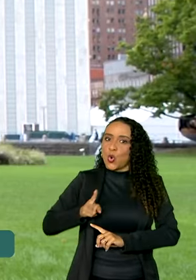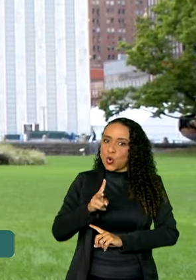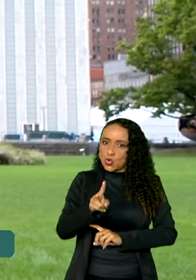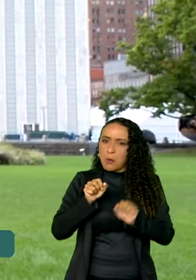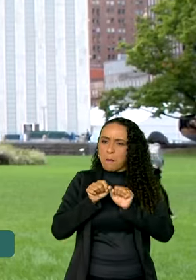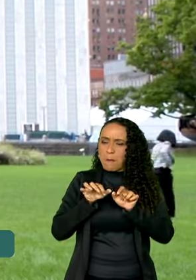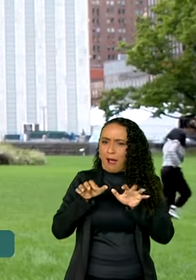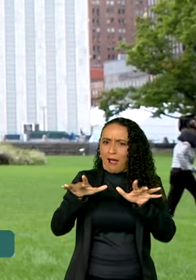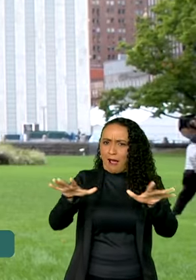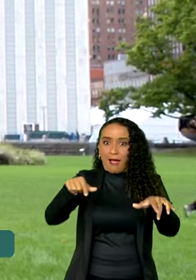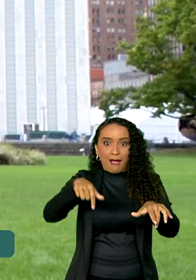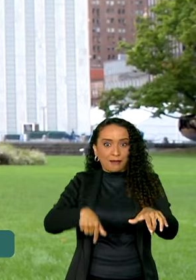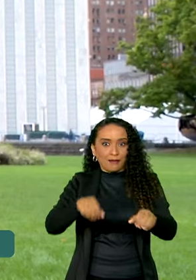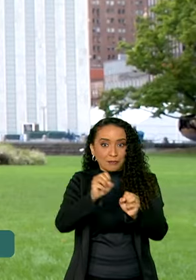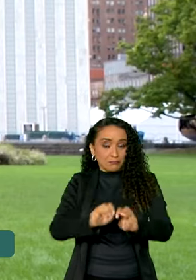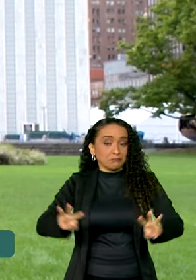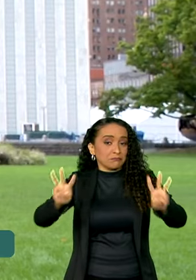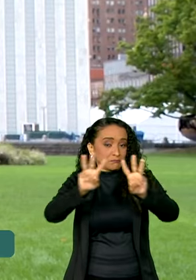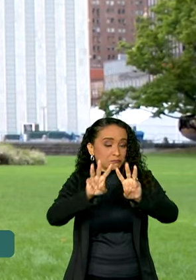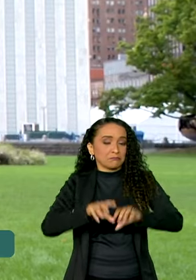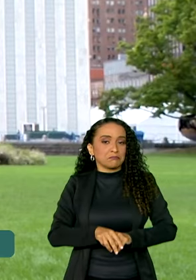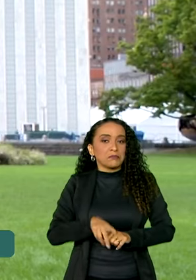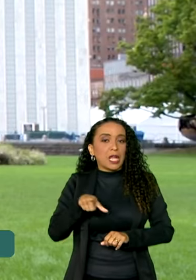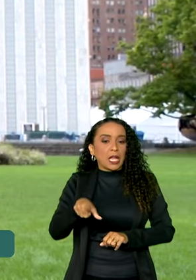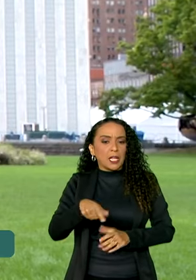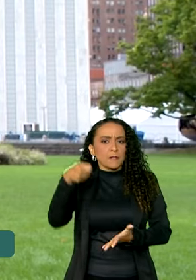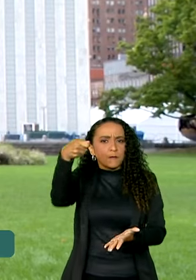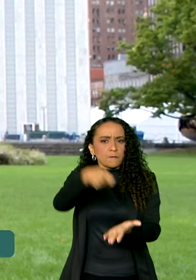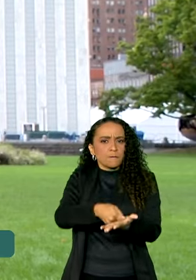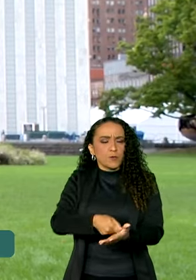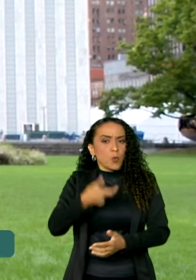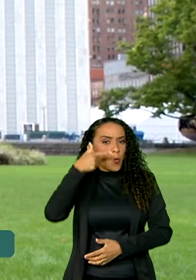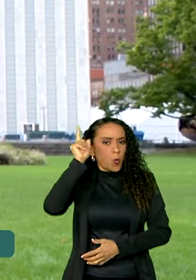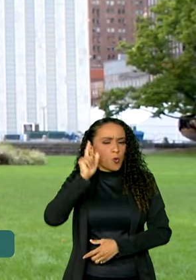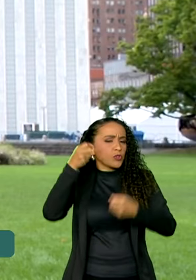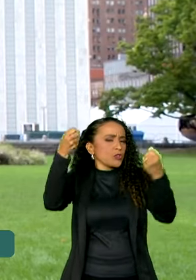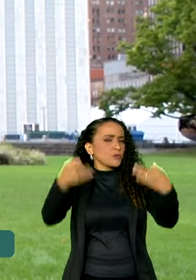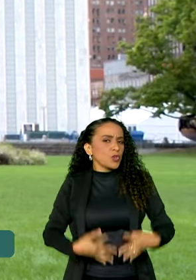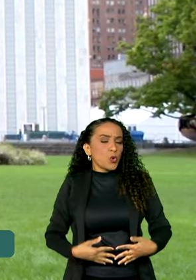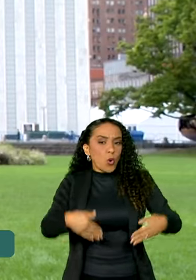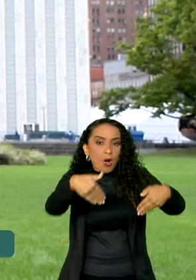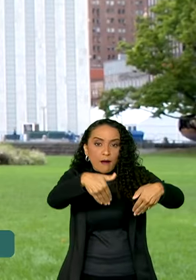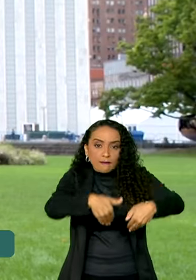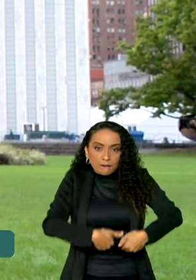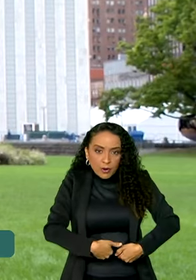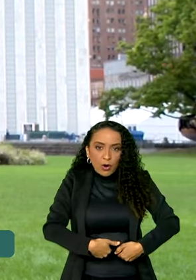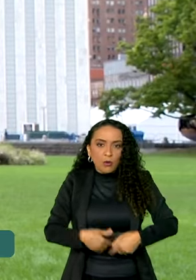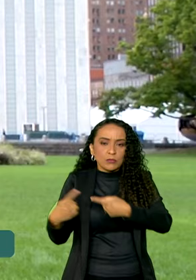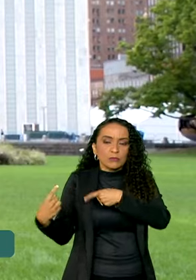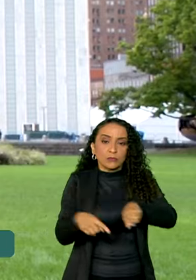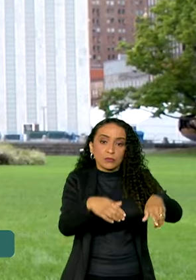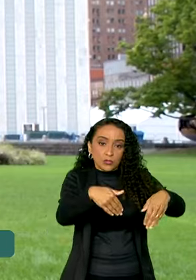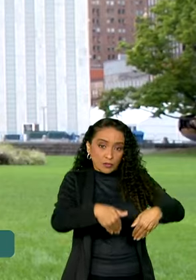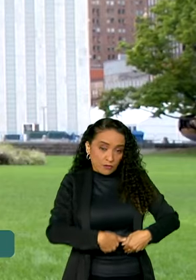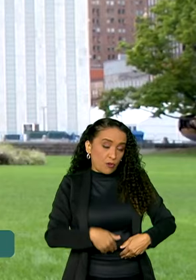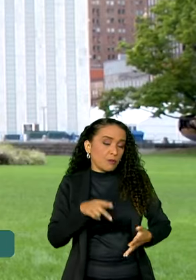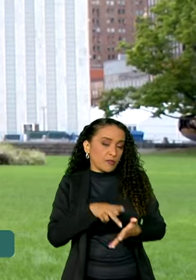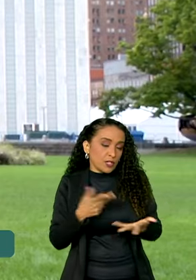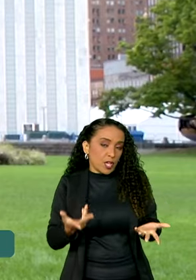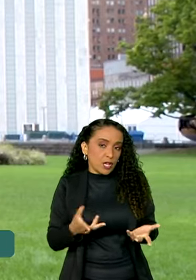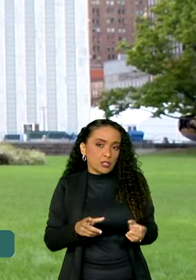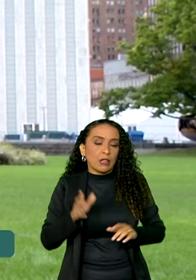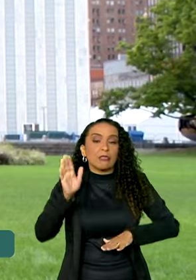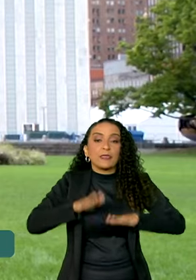repercutindo aqui nas Nações Unidas. Ele foi muito enfático ontem quando ele falou que a fome, o combate à fome, na verdade,